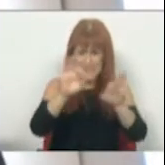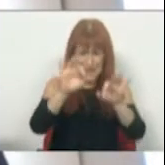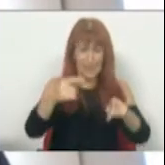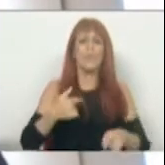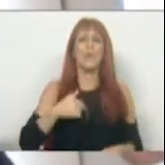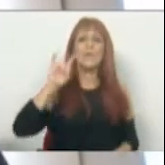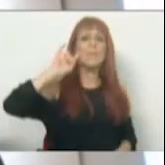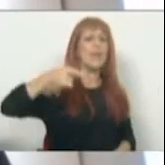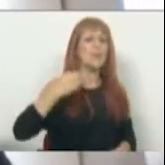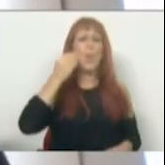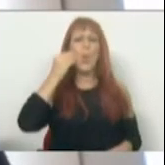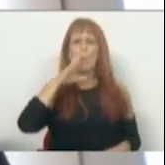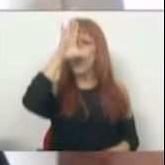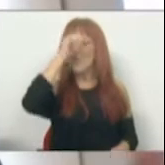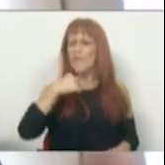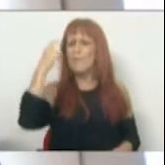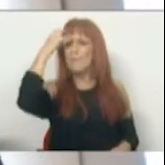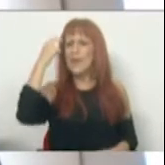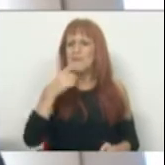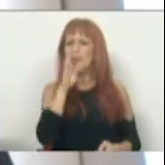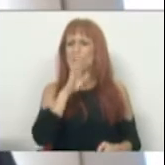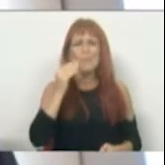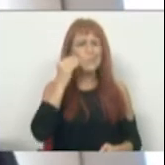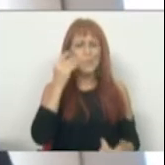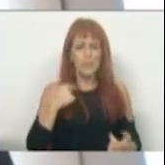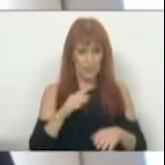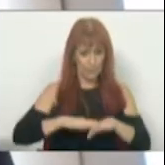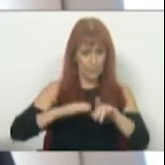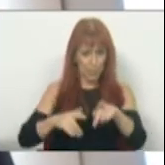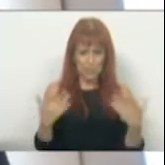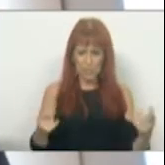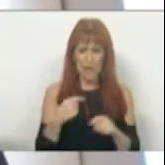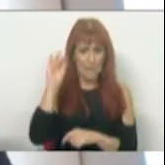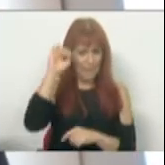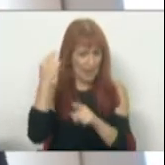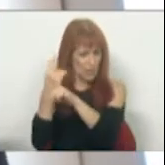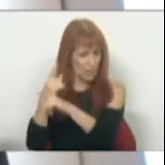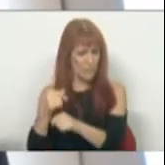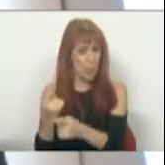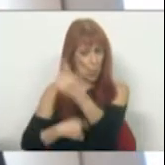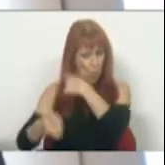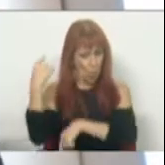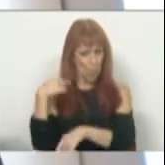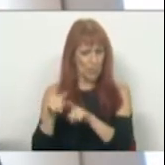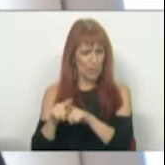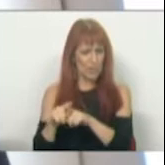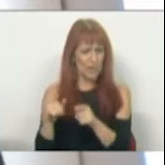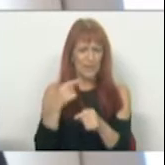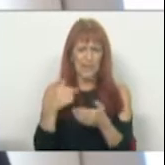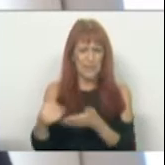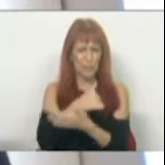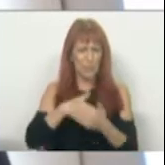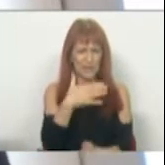saber é como é que o Governo pensa em implementá-la. E tendo em conta que há bancos, como ainda ontem um que anunciou lucros de